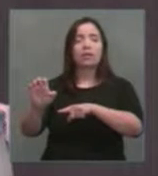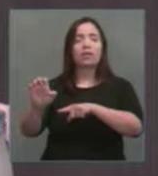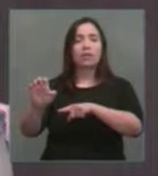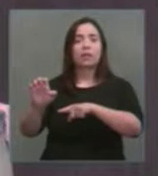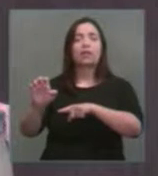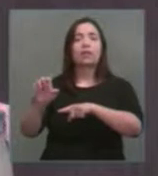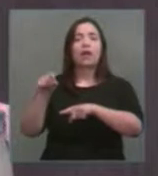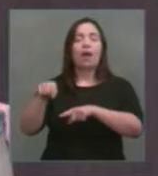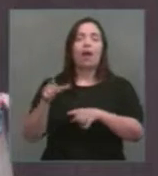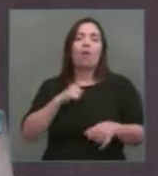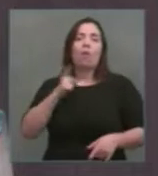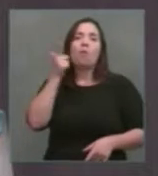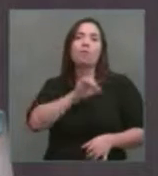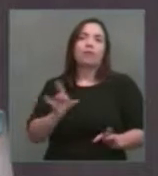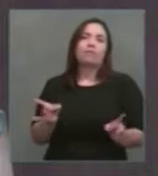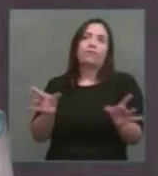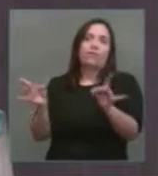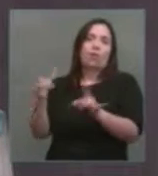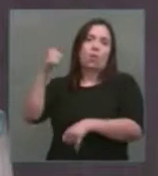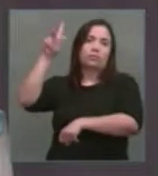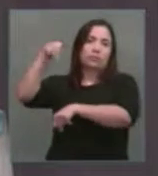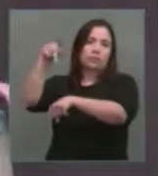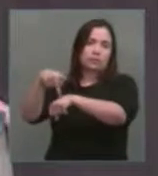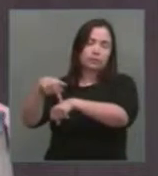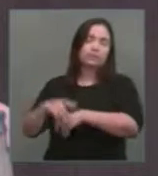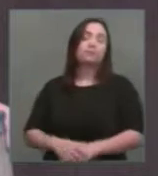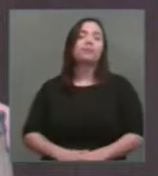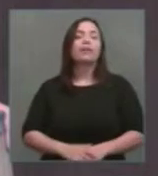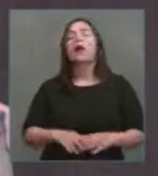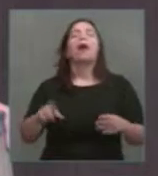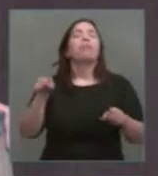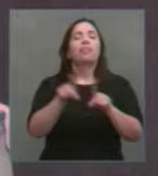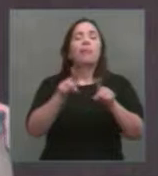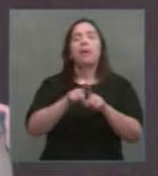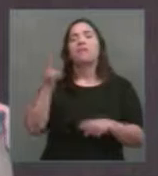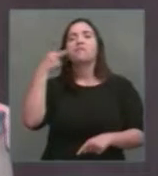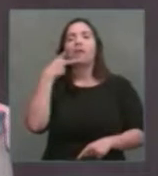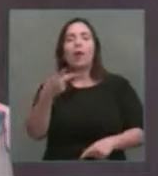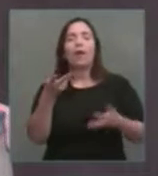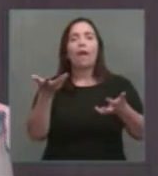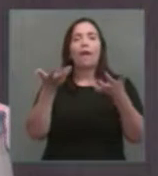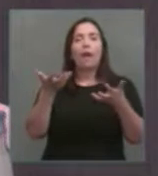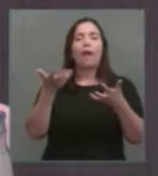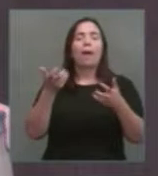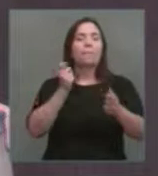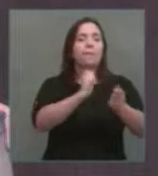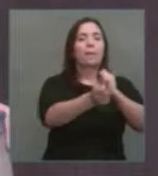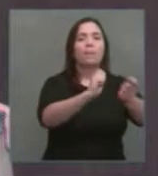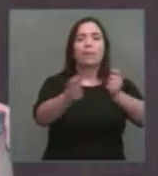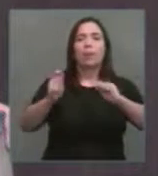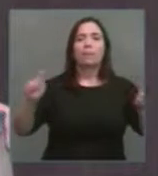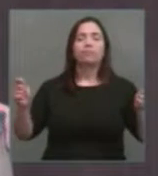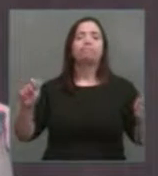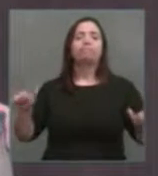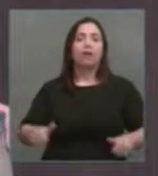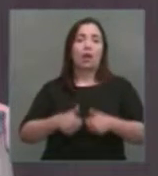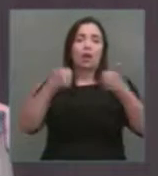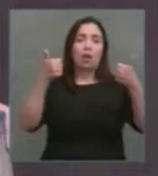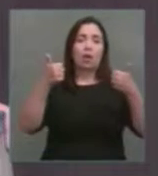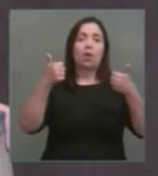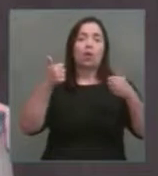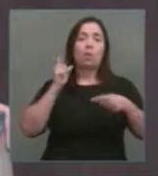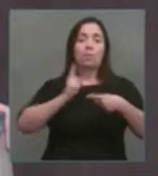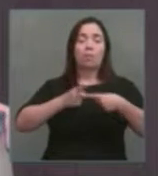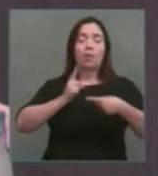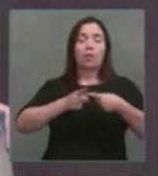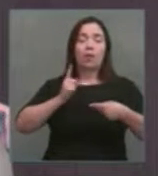exportadoras, melhorar a nossa balança de pagamentos. Na verdade, essas empresas estavam descapitalizadas,